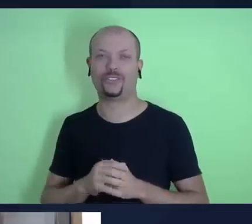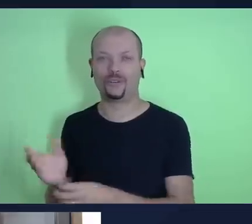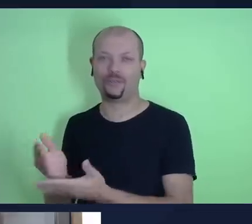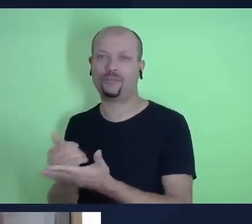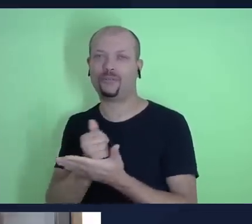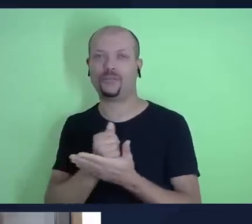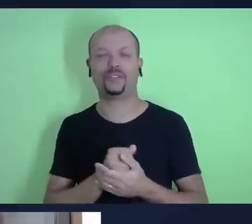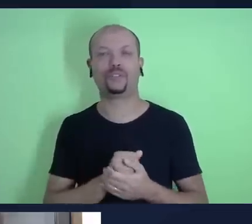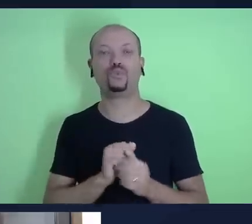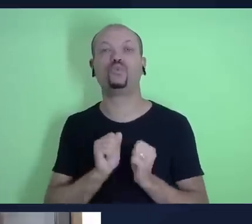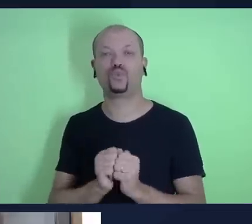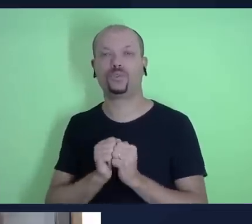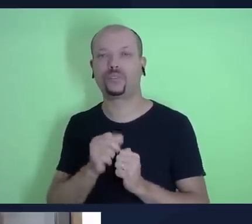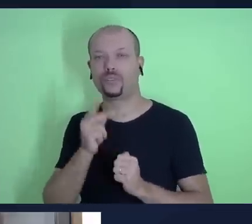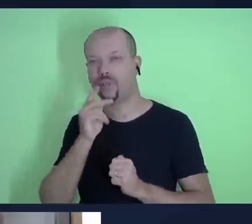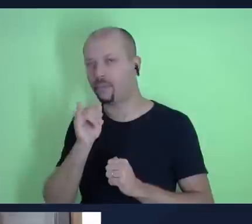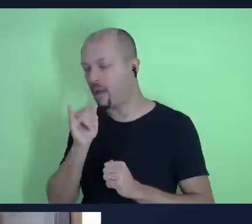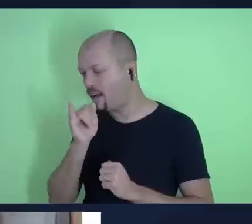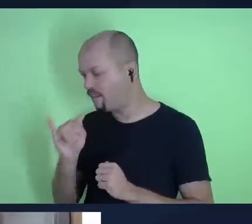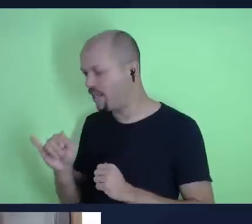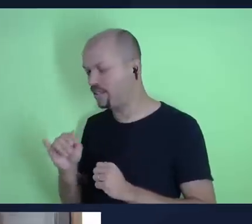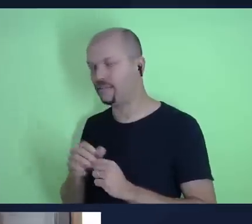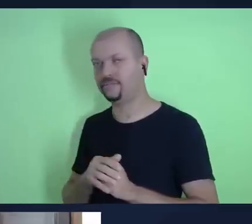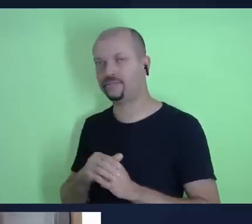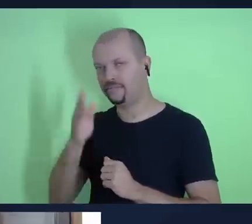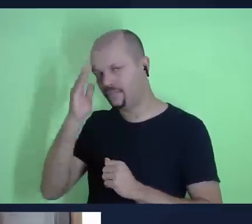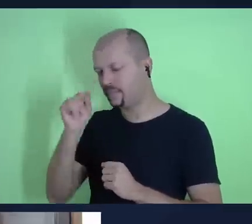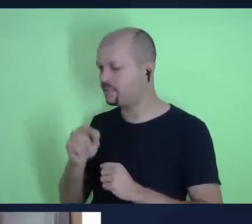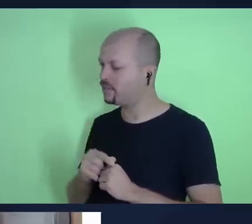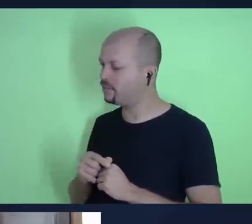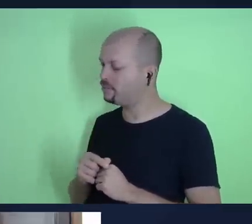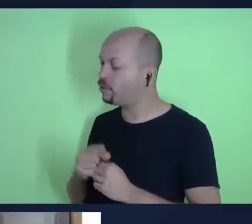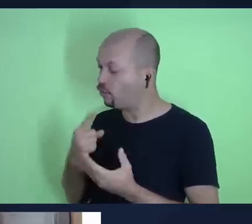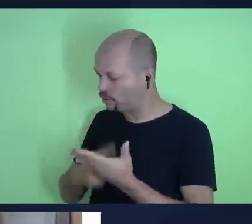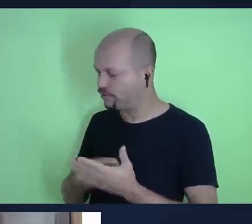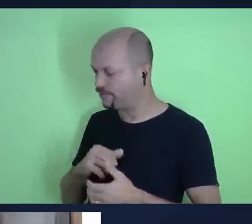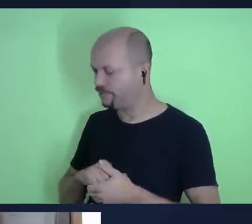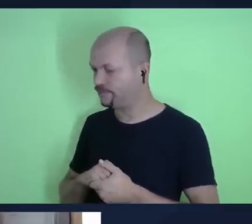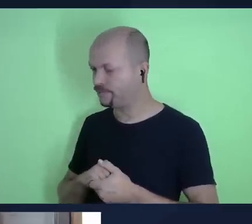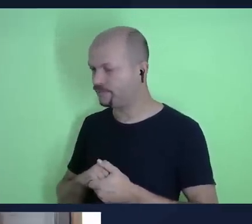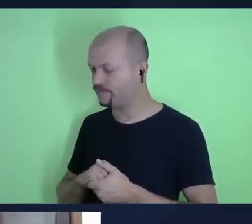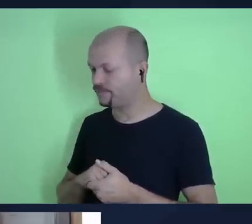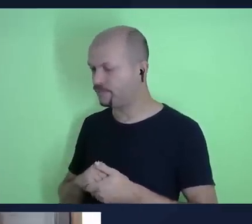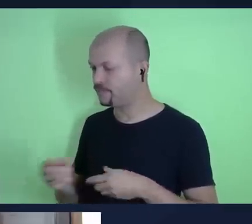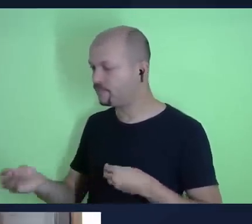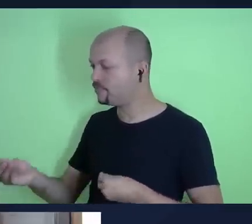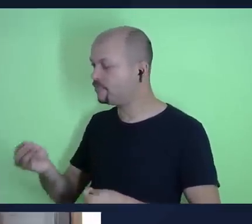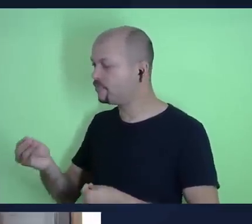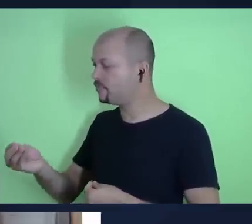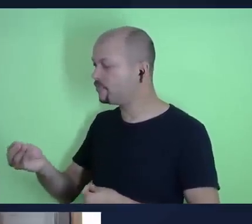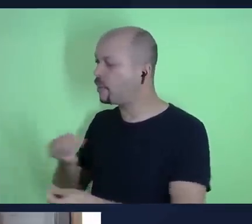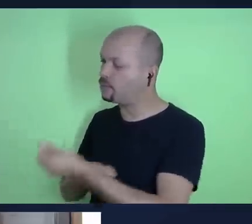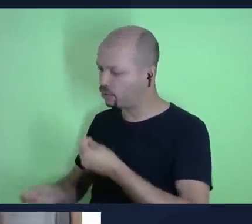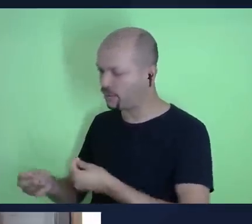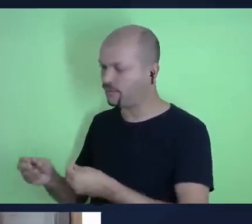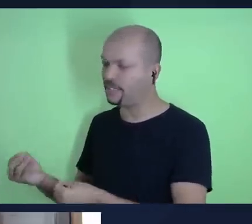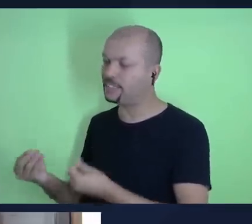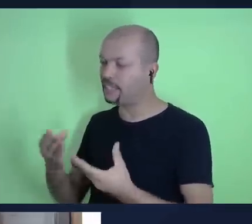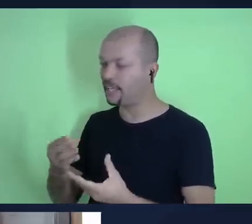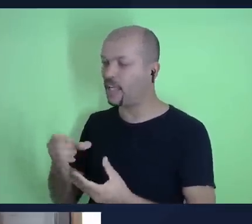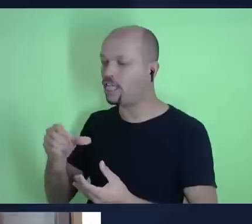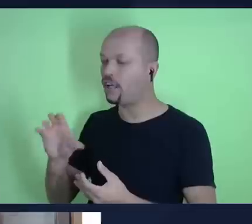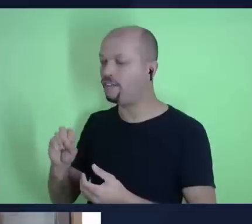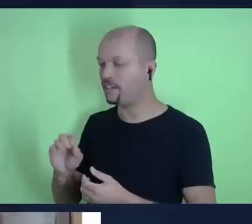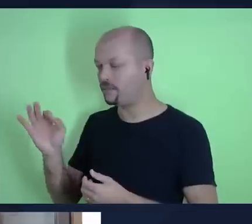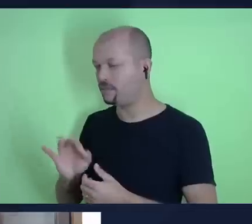e o pai disse de forma sábia filho vamos fazer uma coisa vamos trocar devolva para Deus os noventa